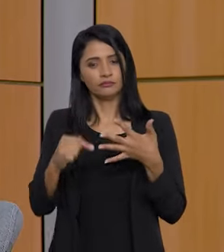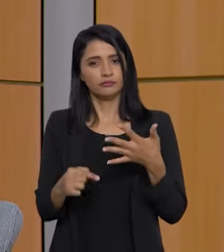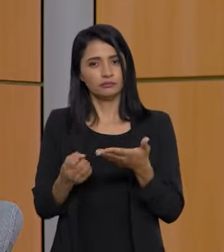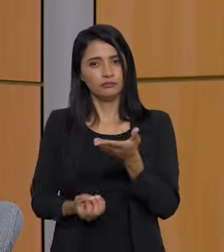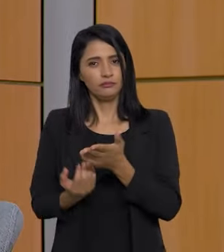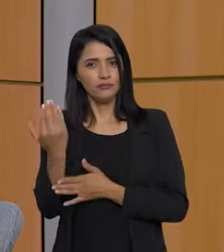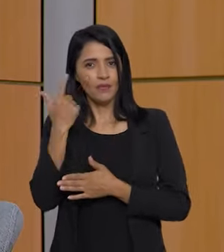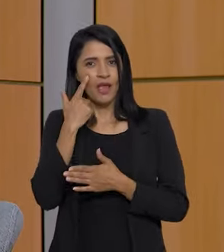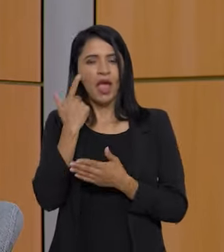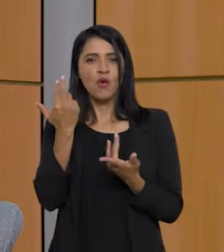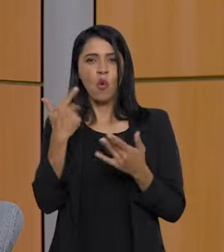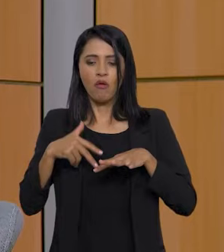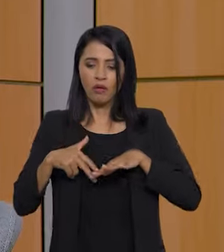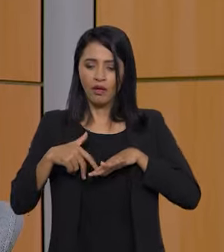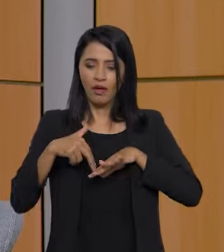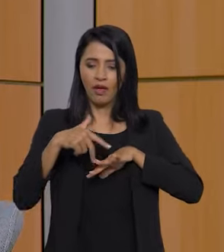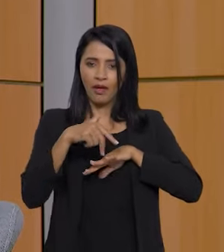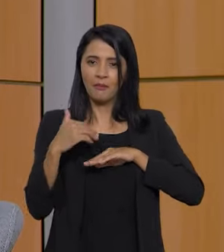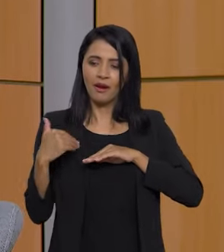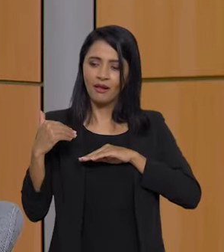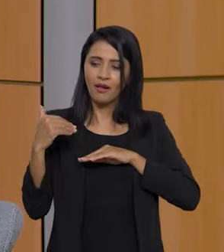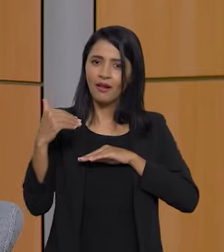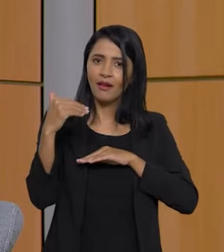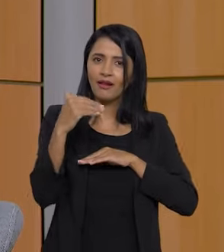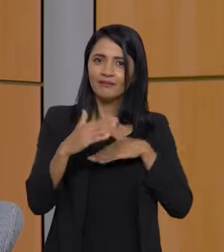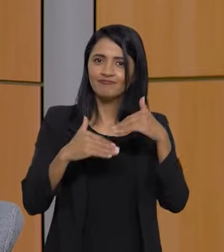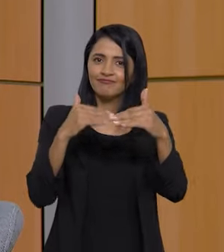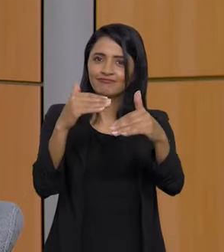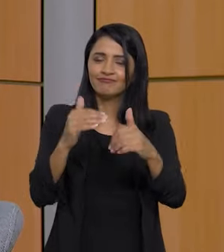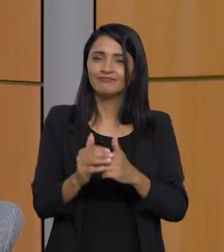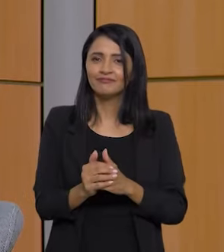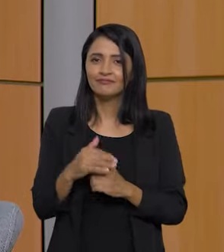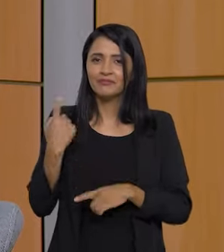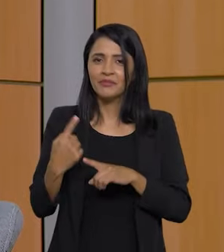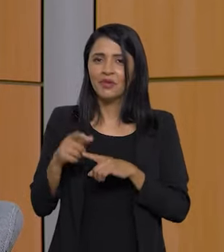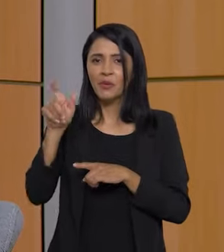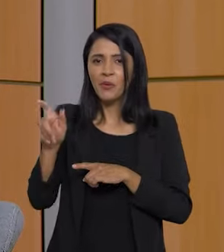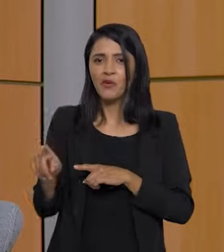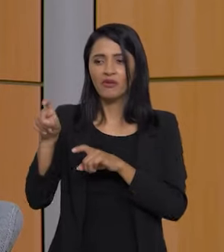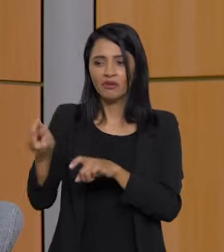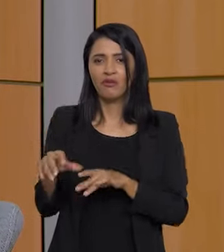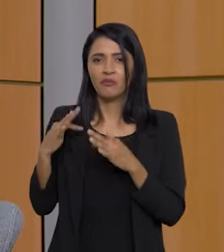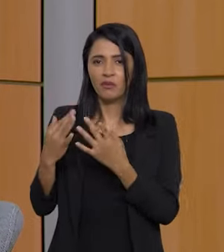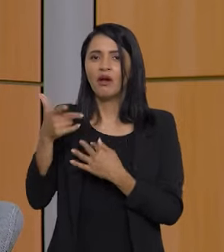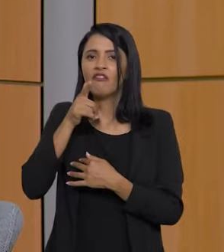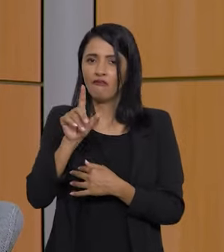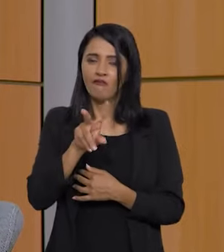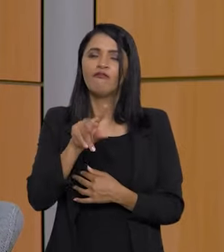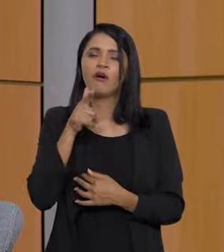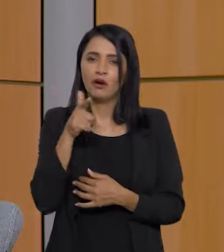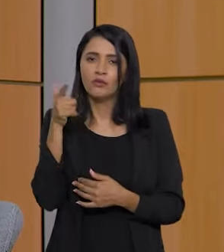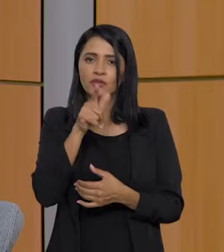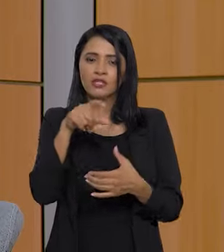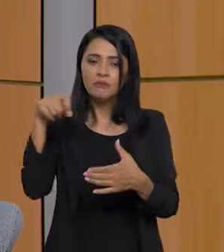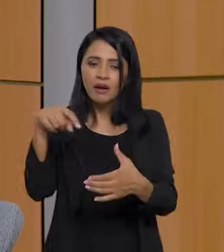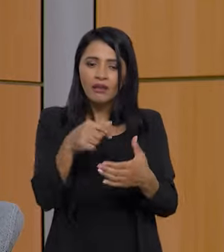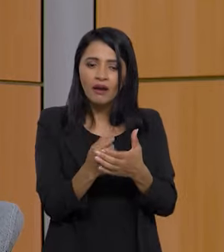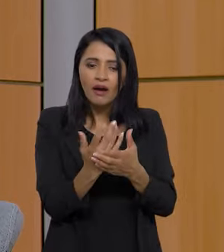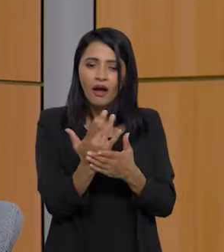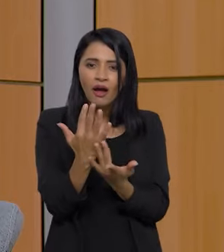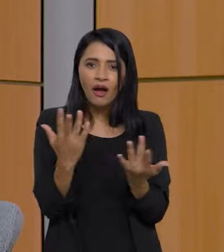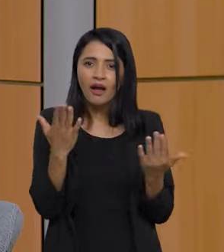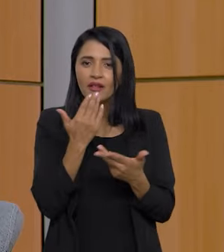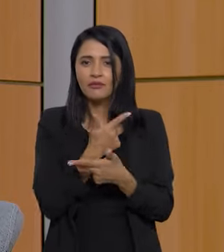mecanismos de criar uma escadinha para o agricultor familiar subir. Porque ele vai produzir isso. Ele vai produzir